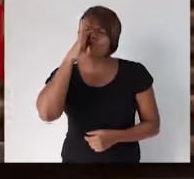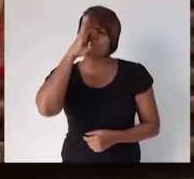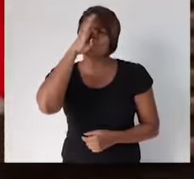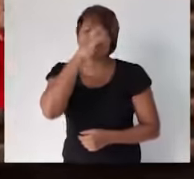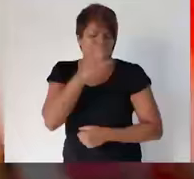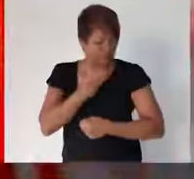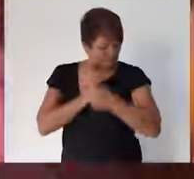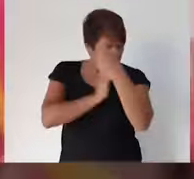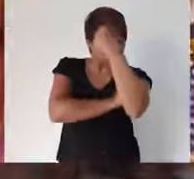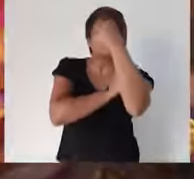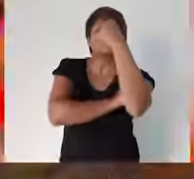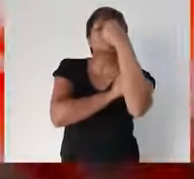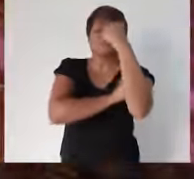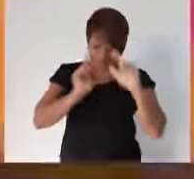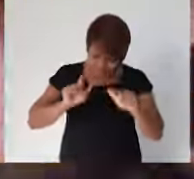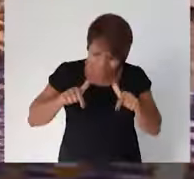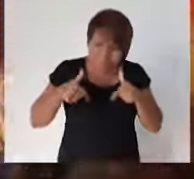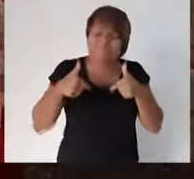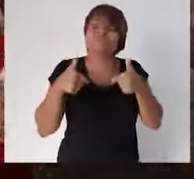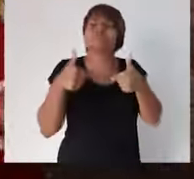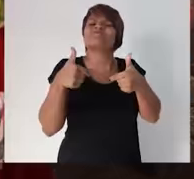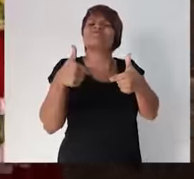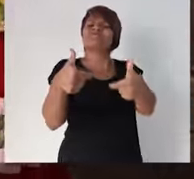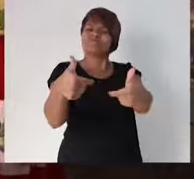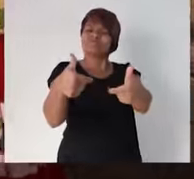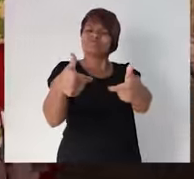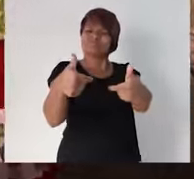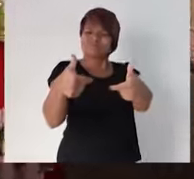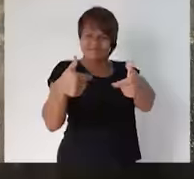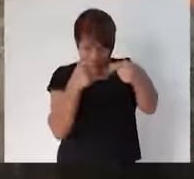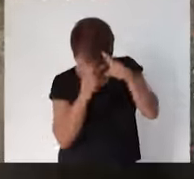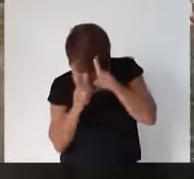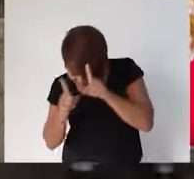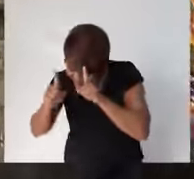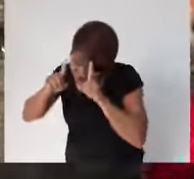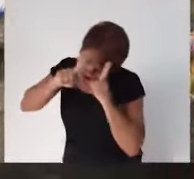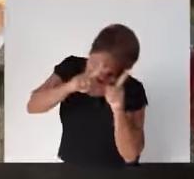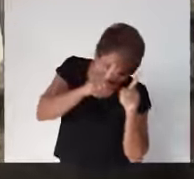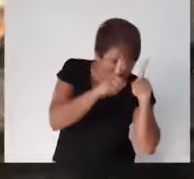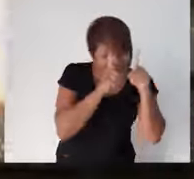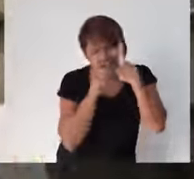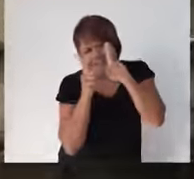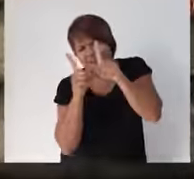valente, eu sou guerreiro, eu sigo em frente. Eu